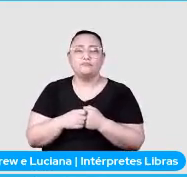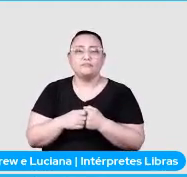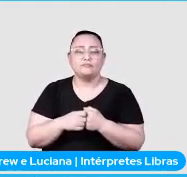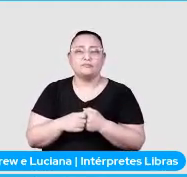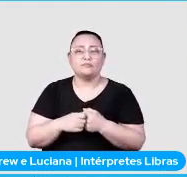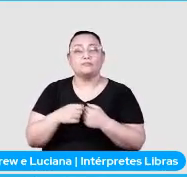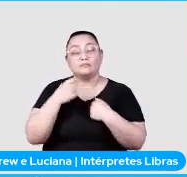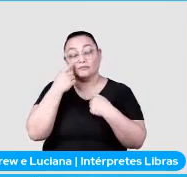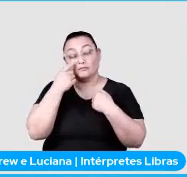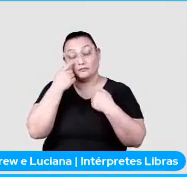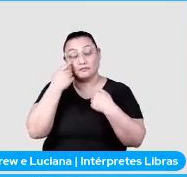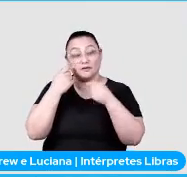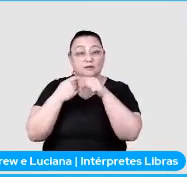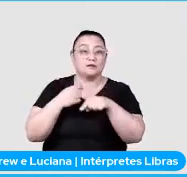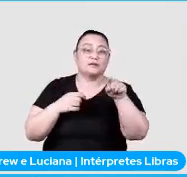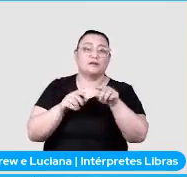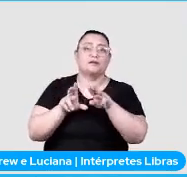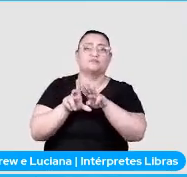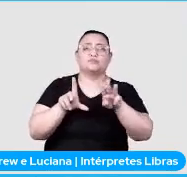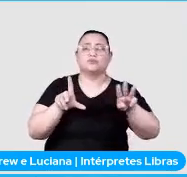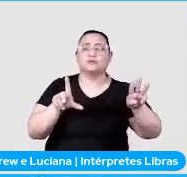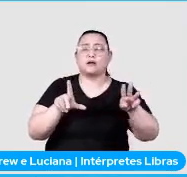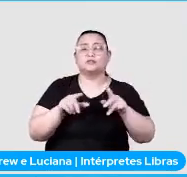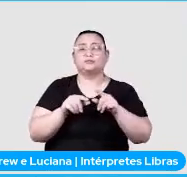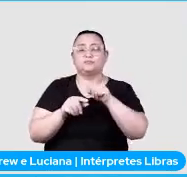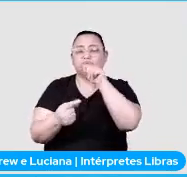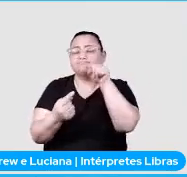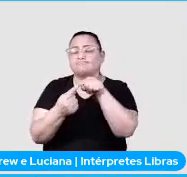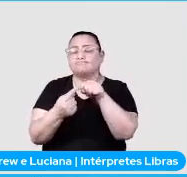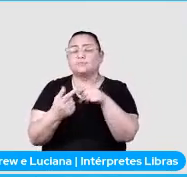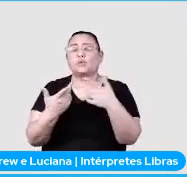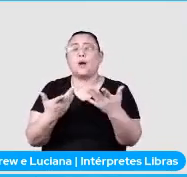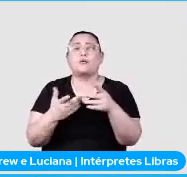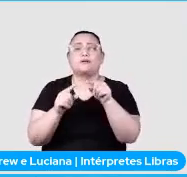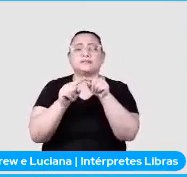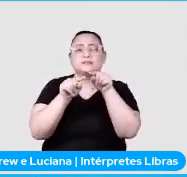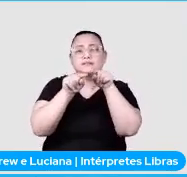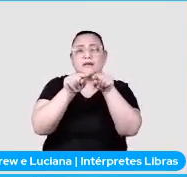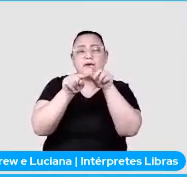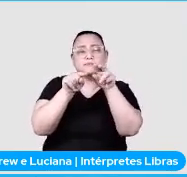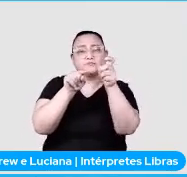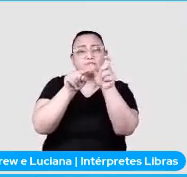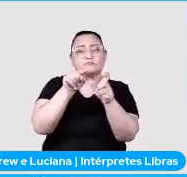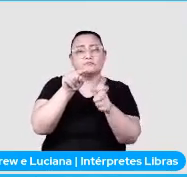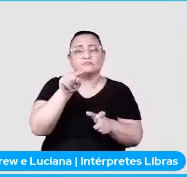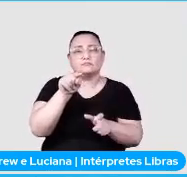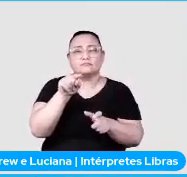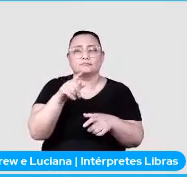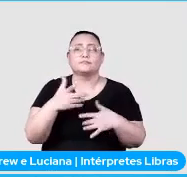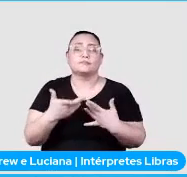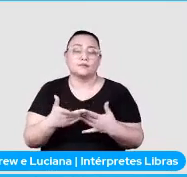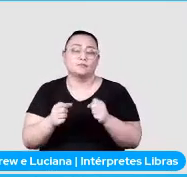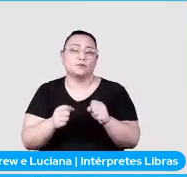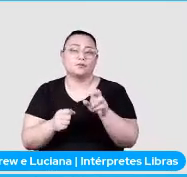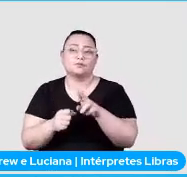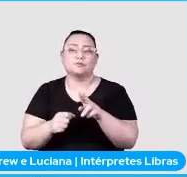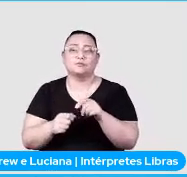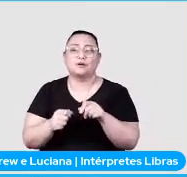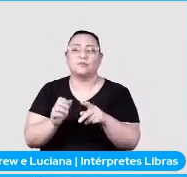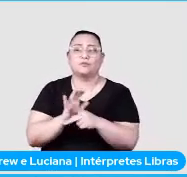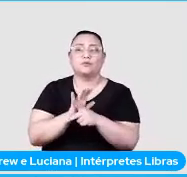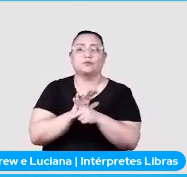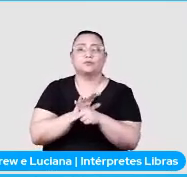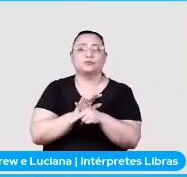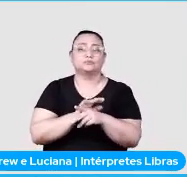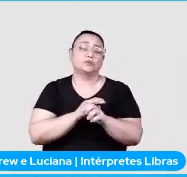que, no sitings, eu definir essa variável extensions. E nela eu passo o pasto Python daquela aplicação e dou um